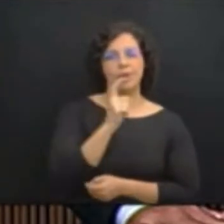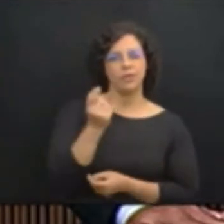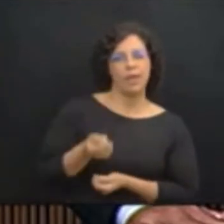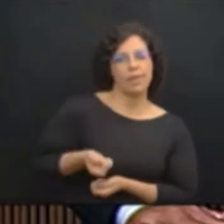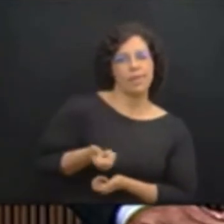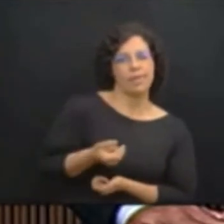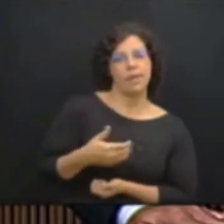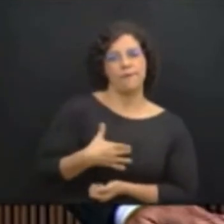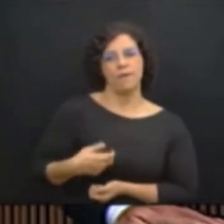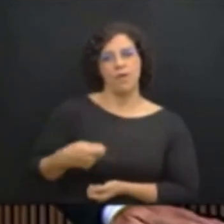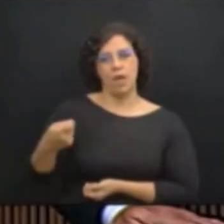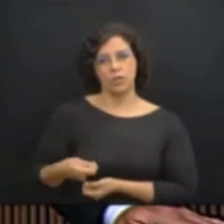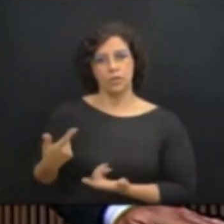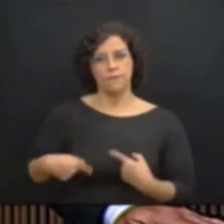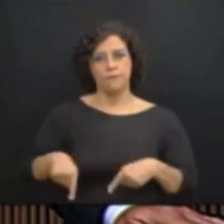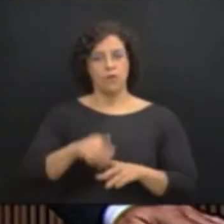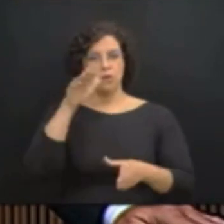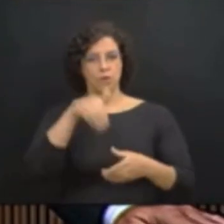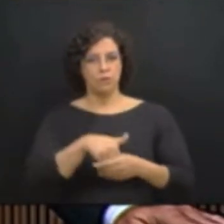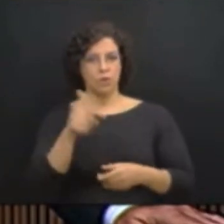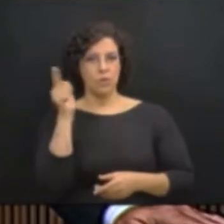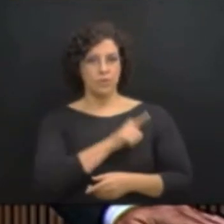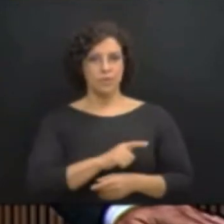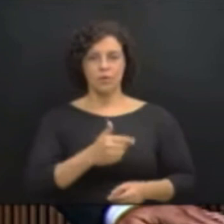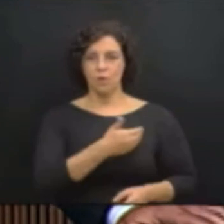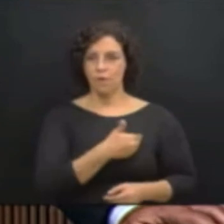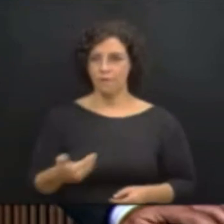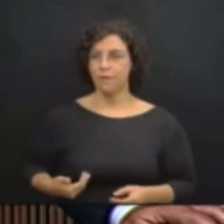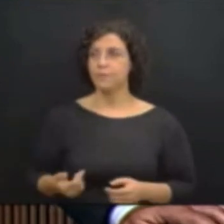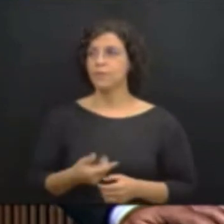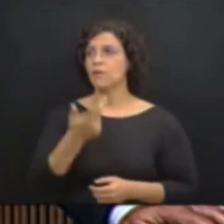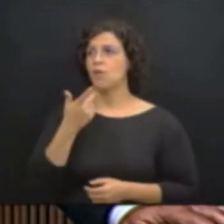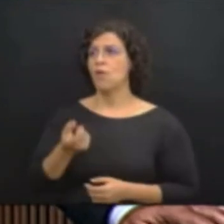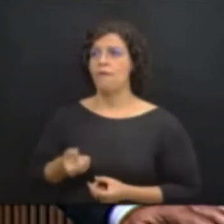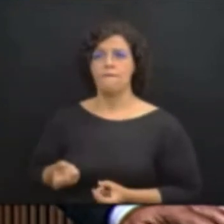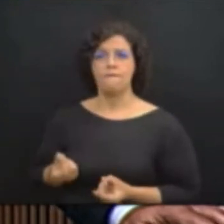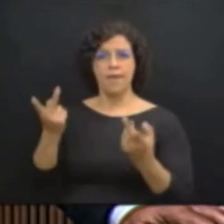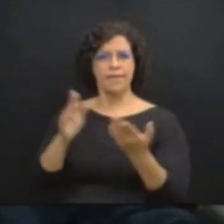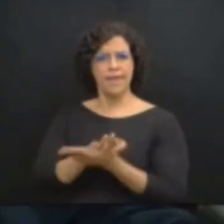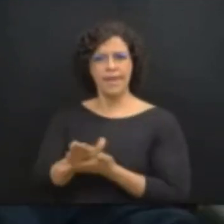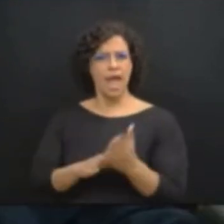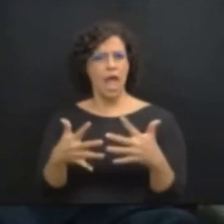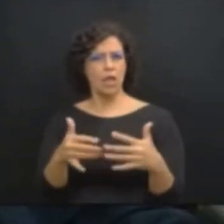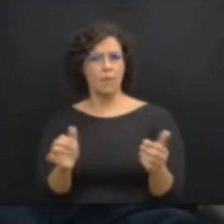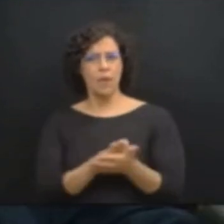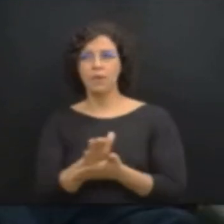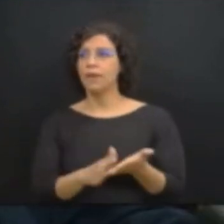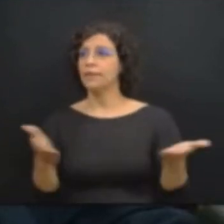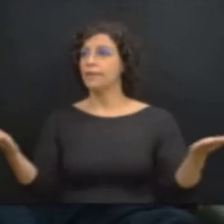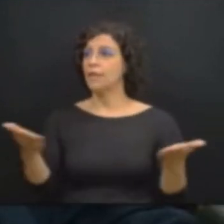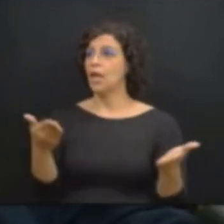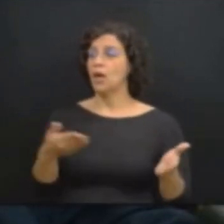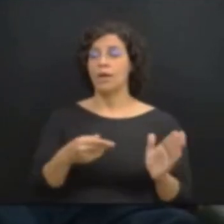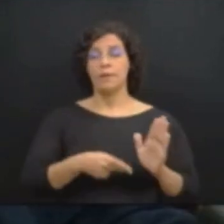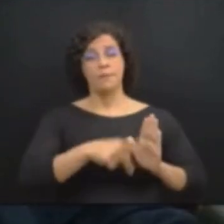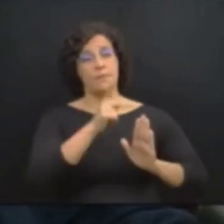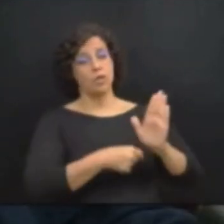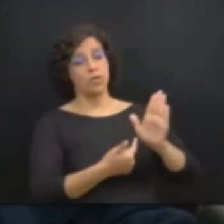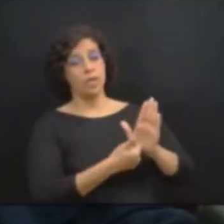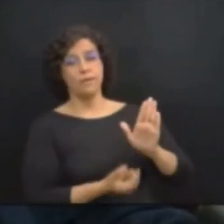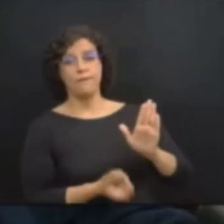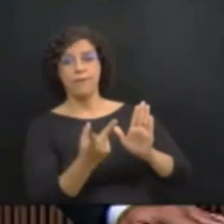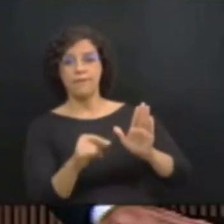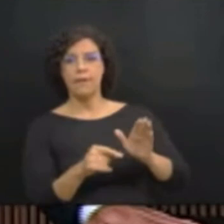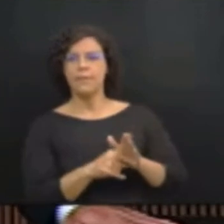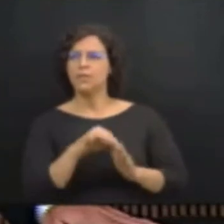que o Ratinho se reelegeu governador e disse que não iria privatizar a Coppel. E está aqui privatizando. Mas são